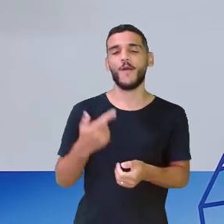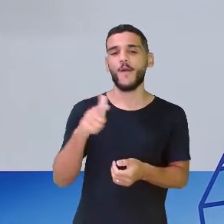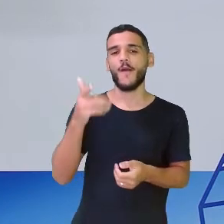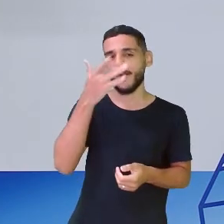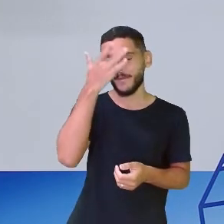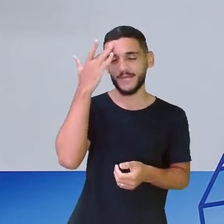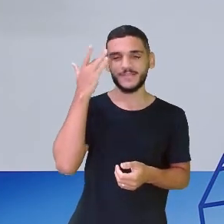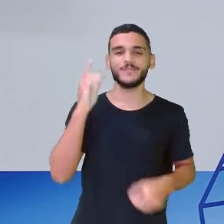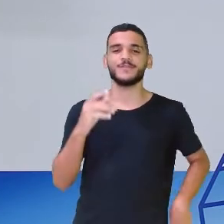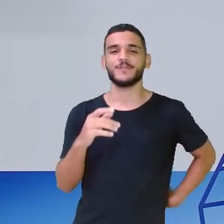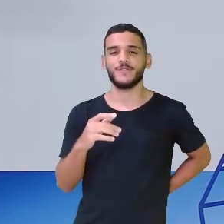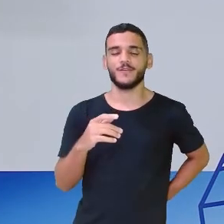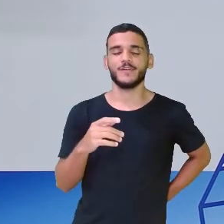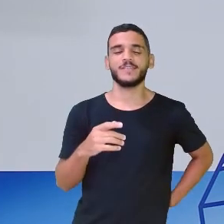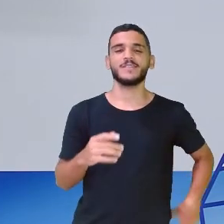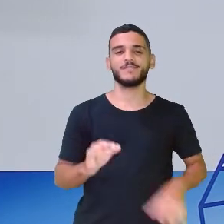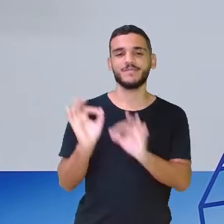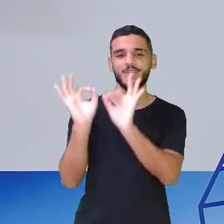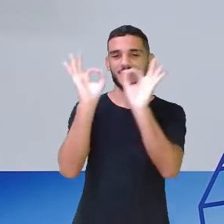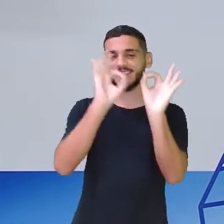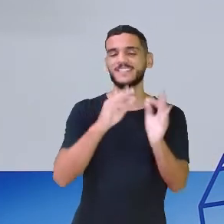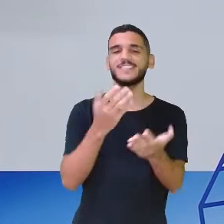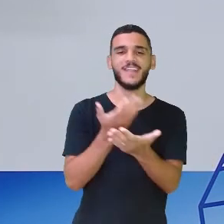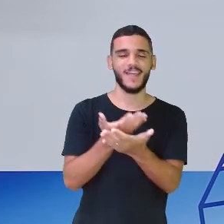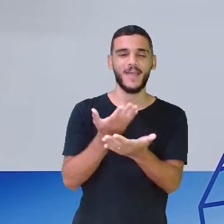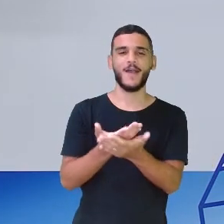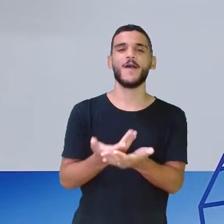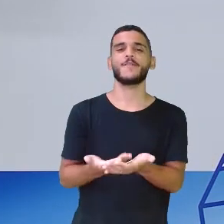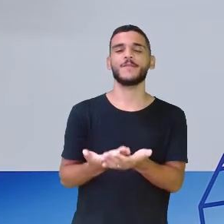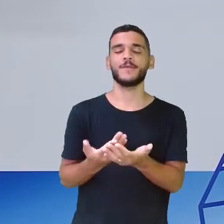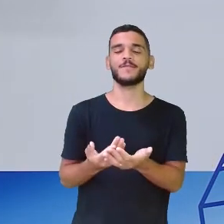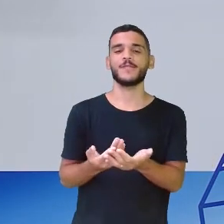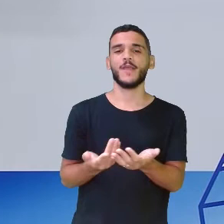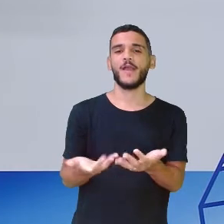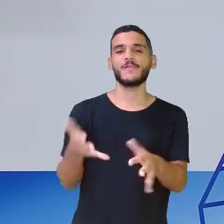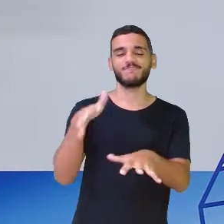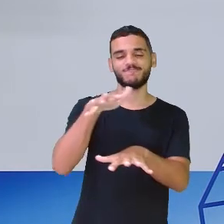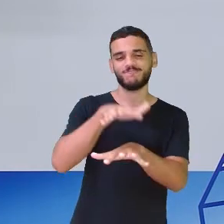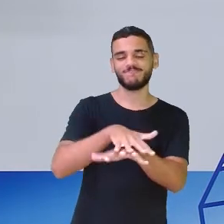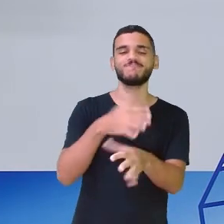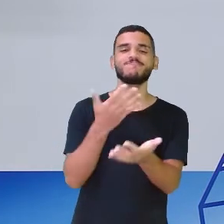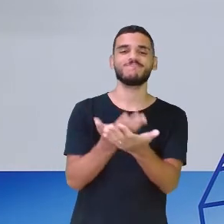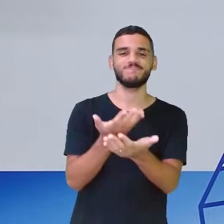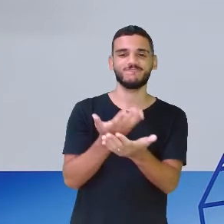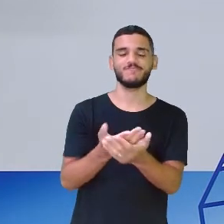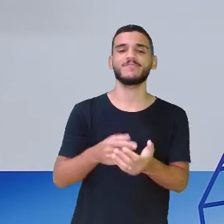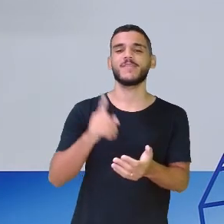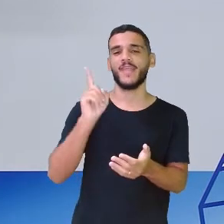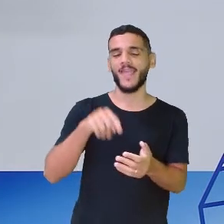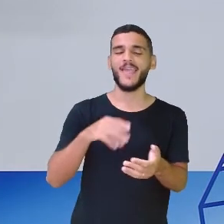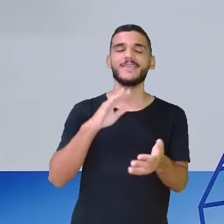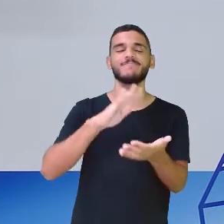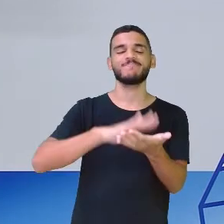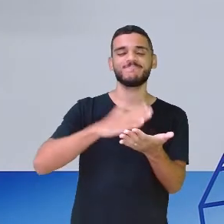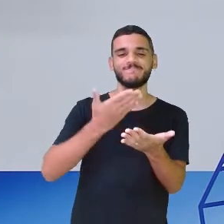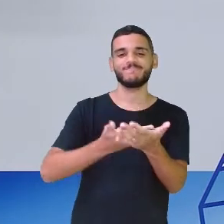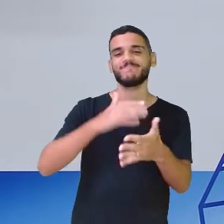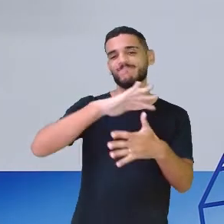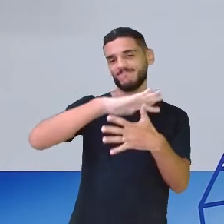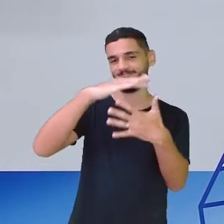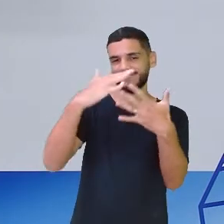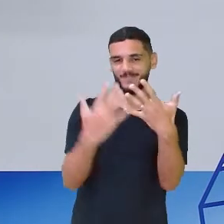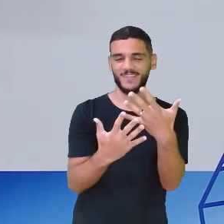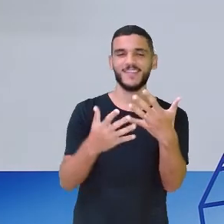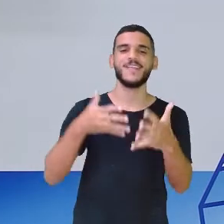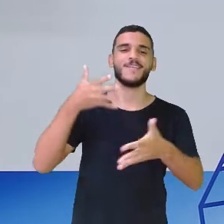participação dele nesta aula. Tornando essa aula mais inclusiva, ele é intérprete de Libras,